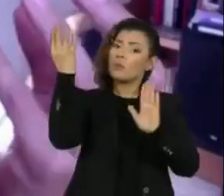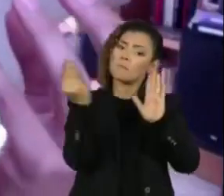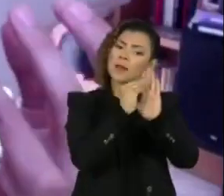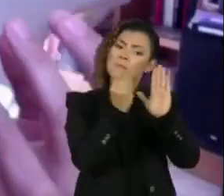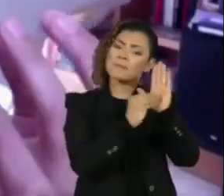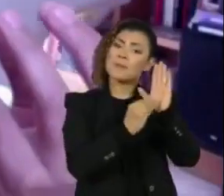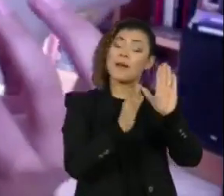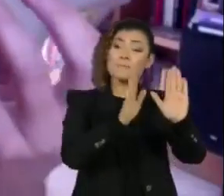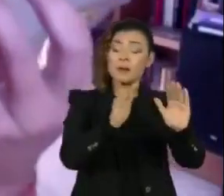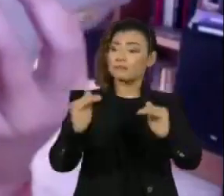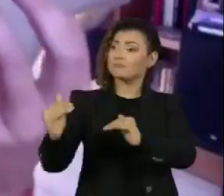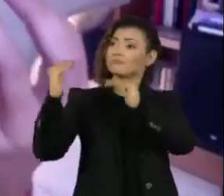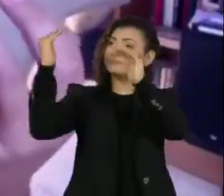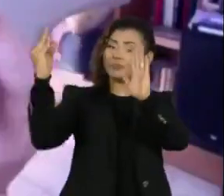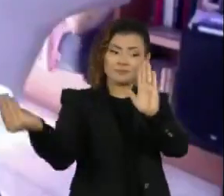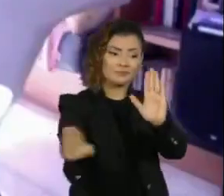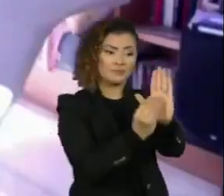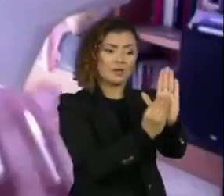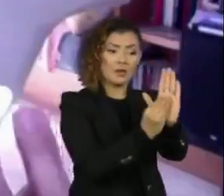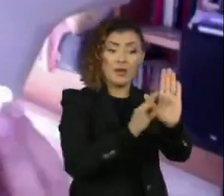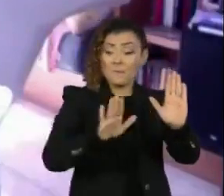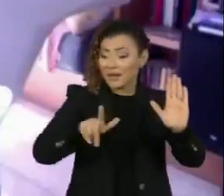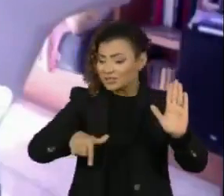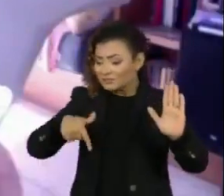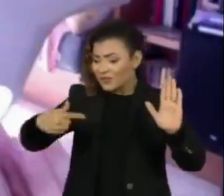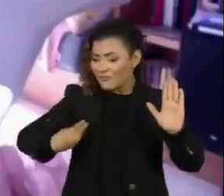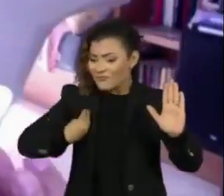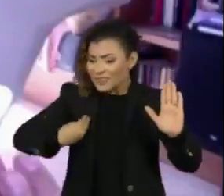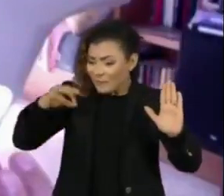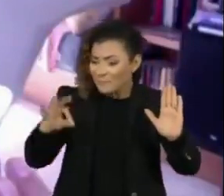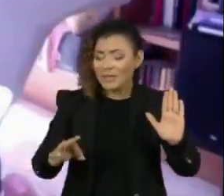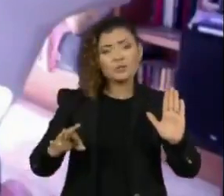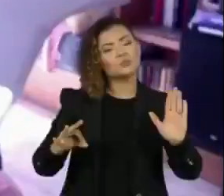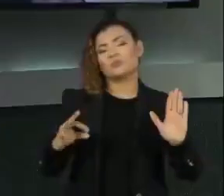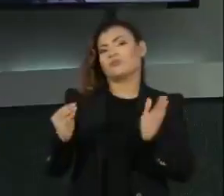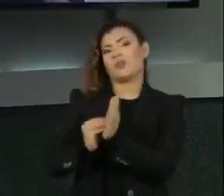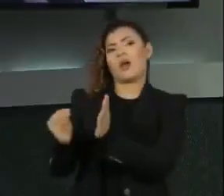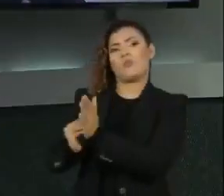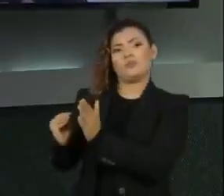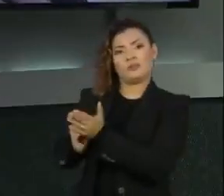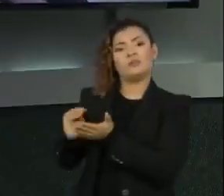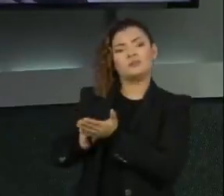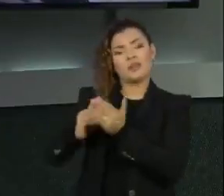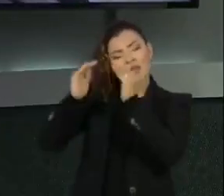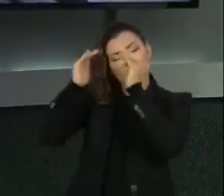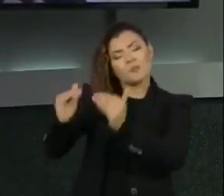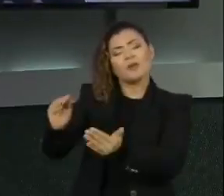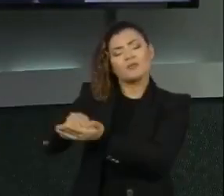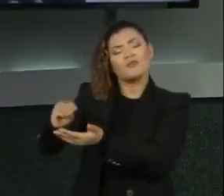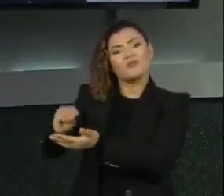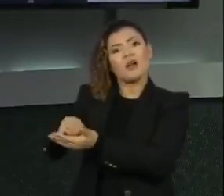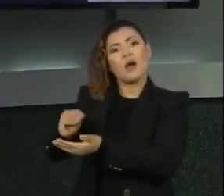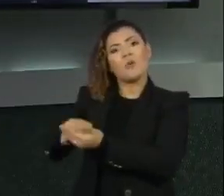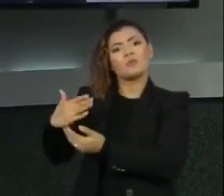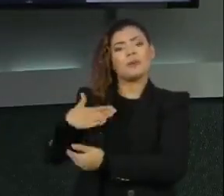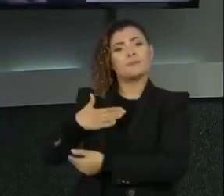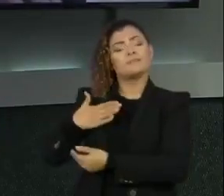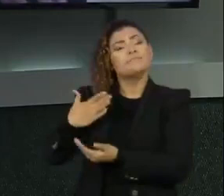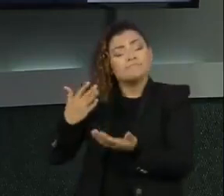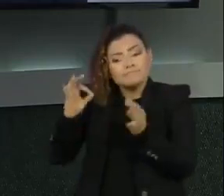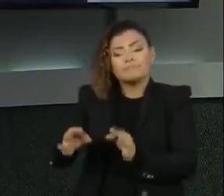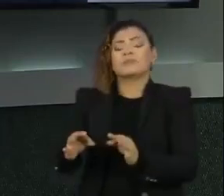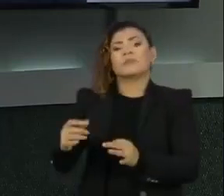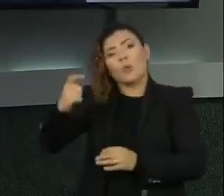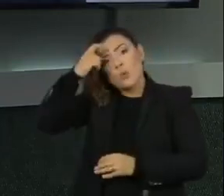uma decisão da Suprema Corte até a realidade, a distância ainda é muito grande. Então, há um trabalho que a gente precisa fazer de